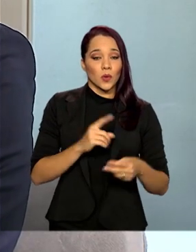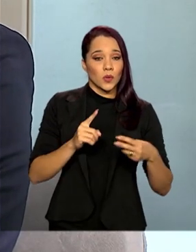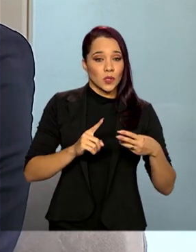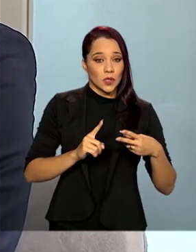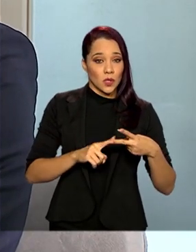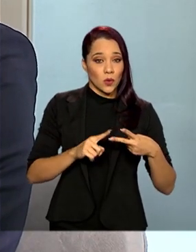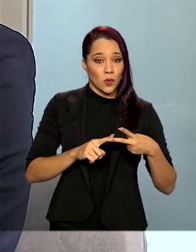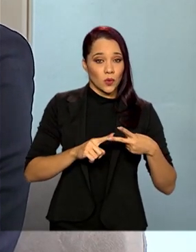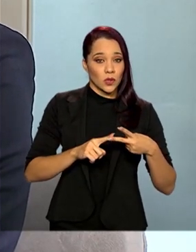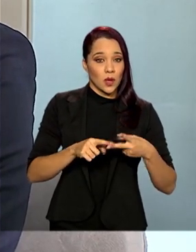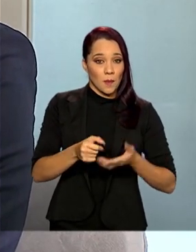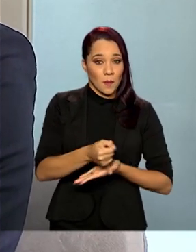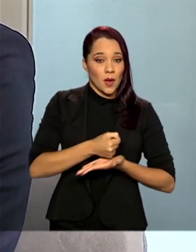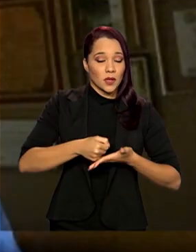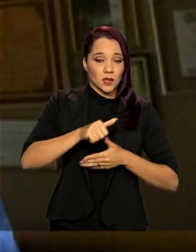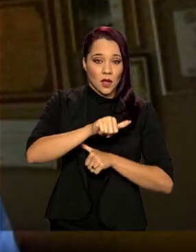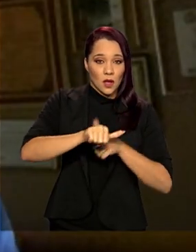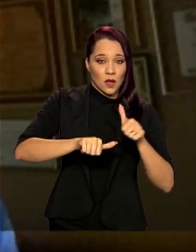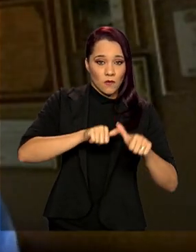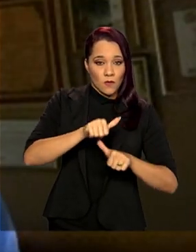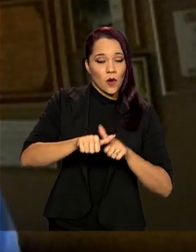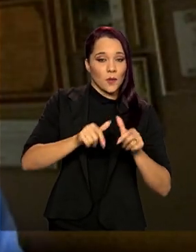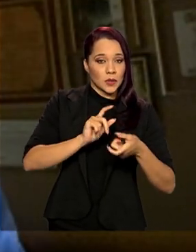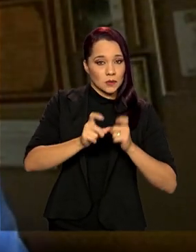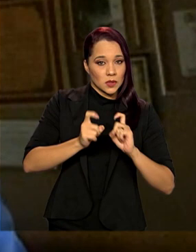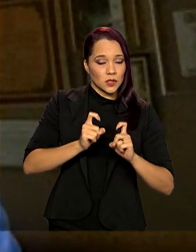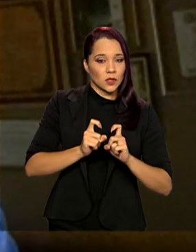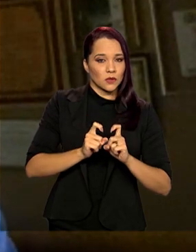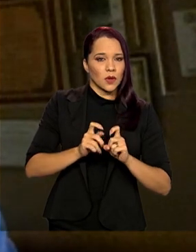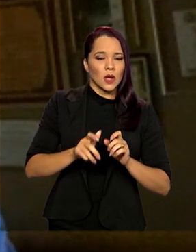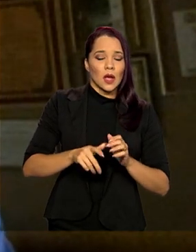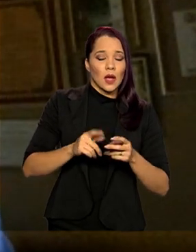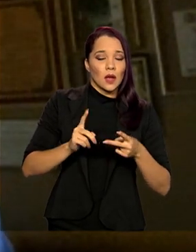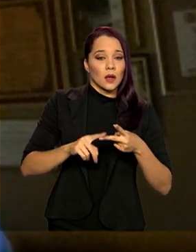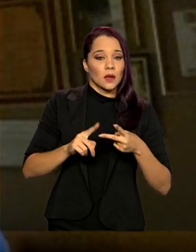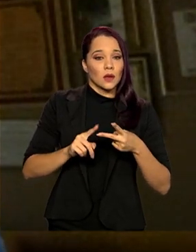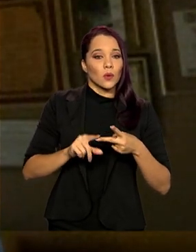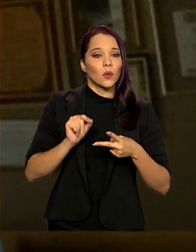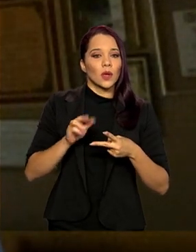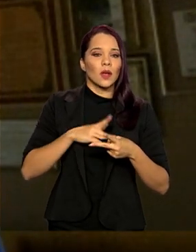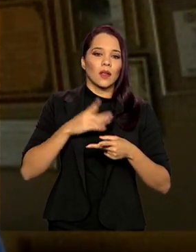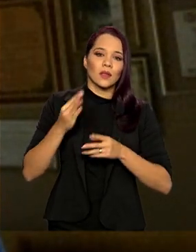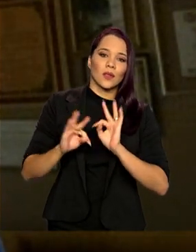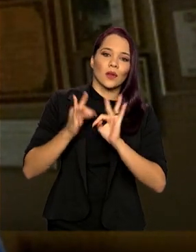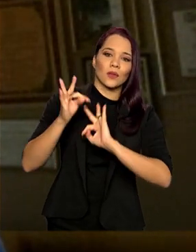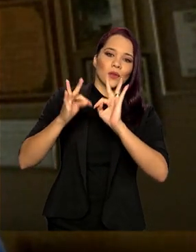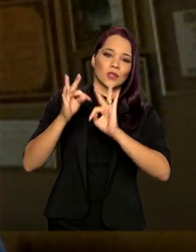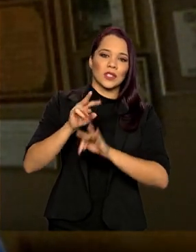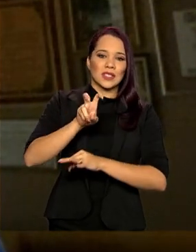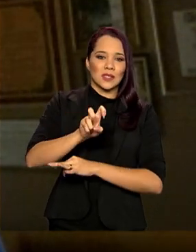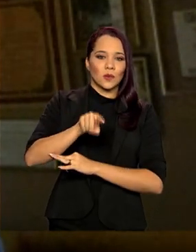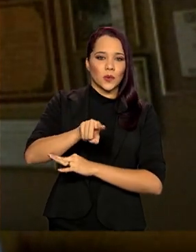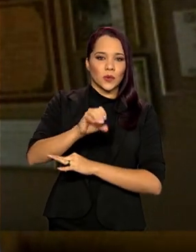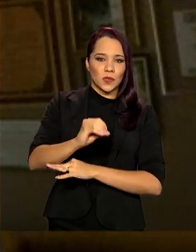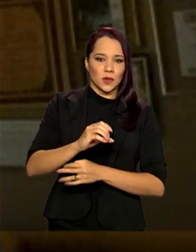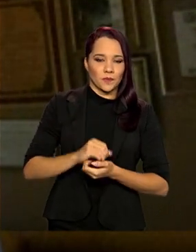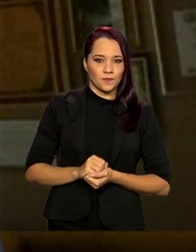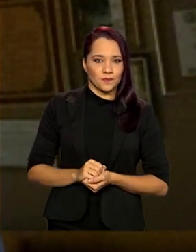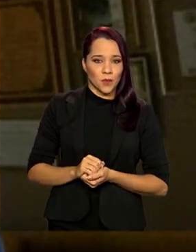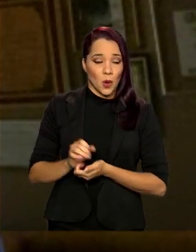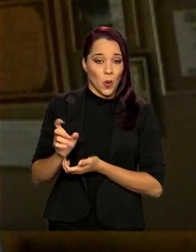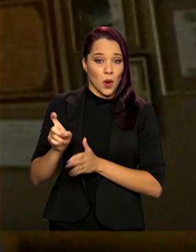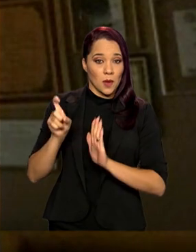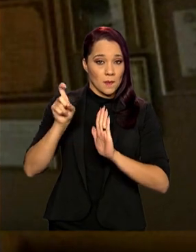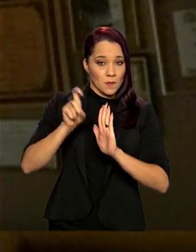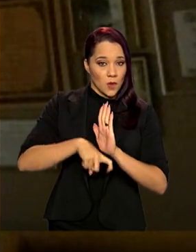nossa reforma, que a primeira é a simplificação radical, o segundo pilar é a tecnologia 5.0. O imposto,